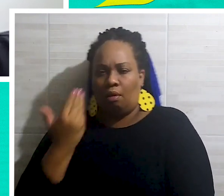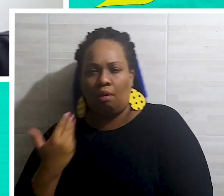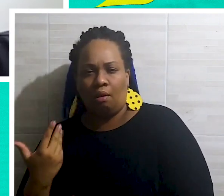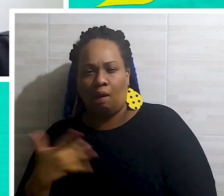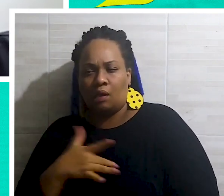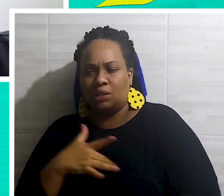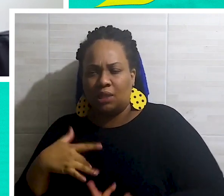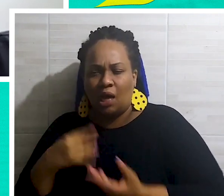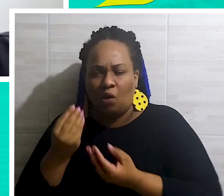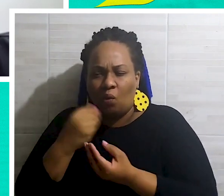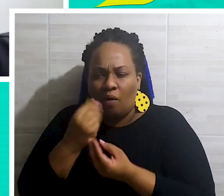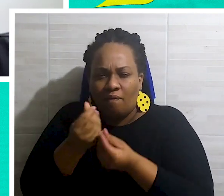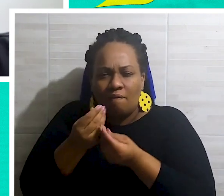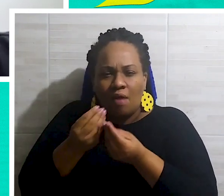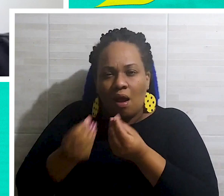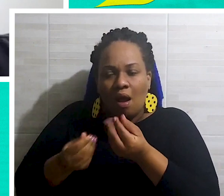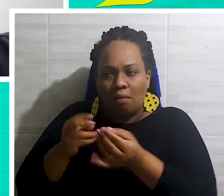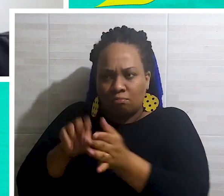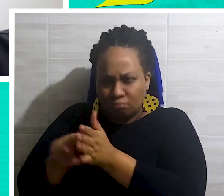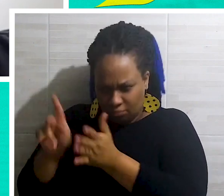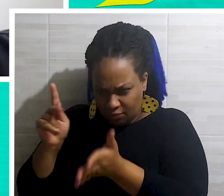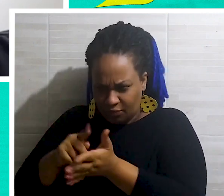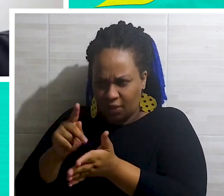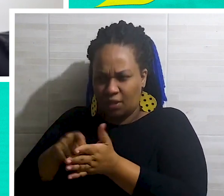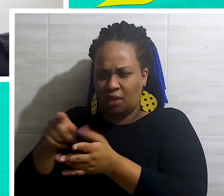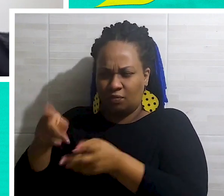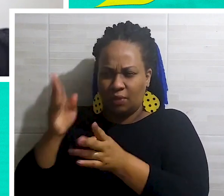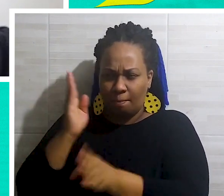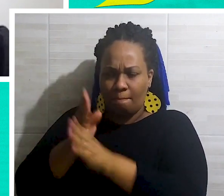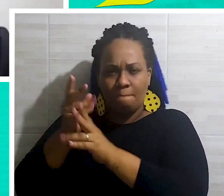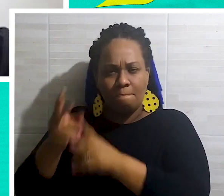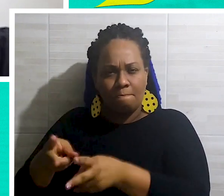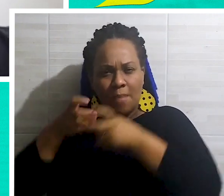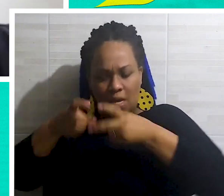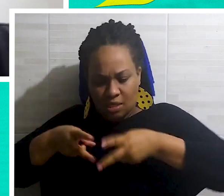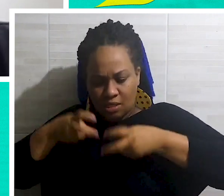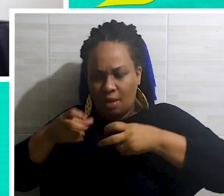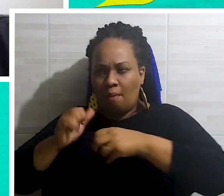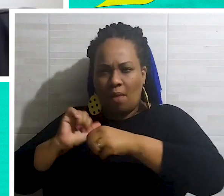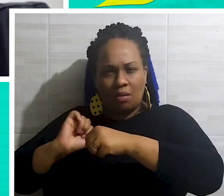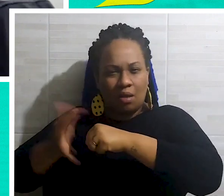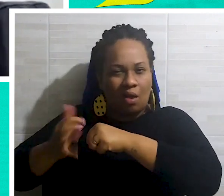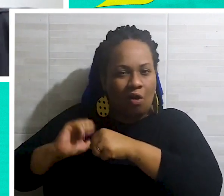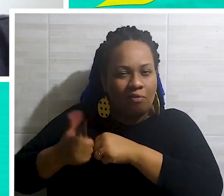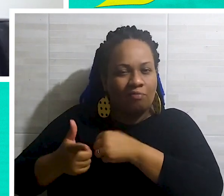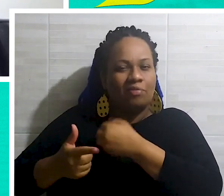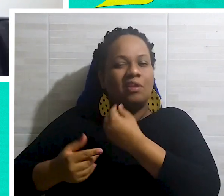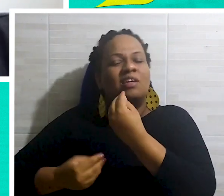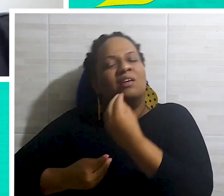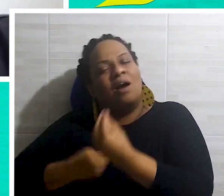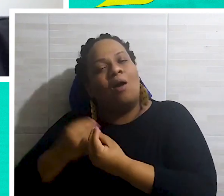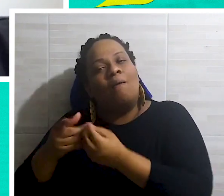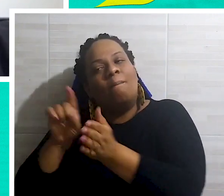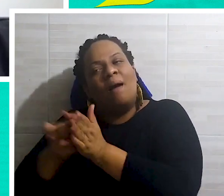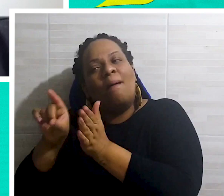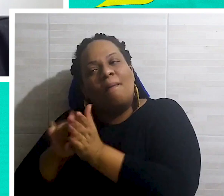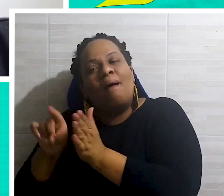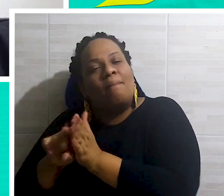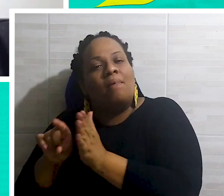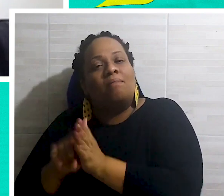se ele tem um histórico de saúde mais debilitado, se ele teve realmente alguns dos sintomas que possam apresentar sinais de COVID.